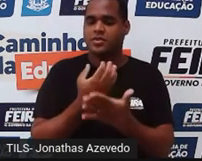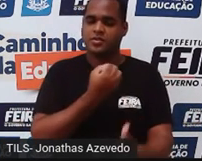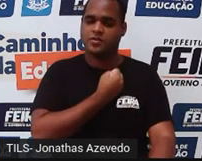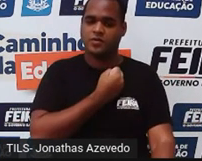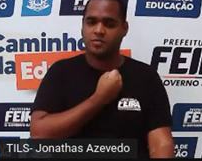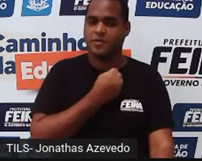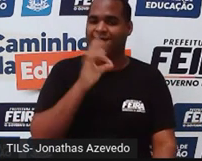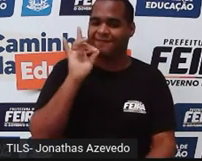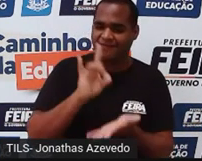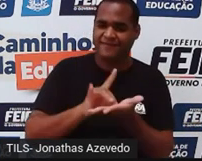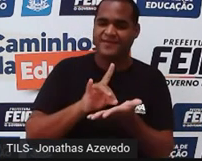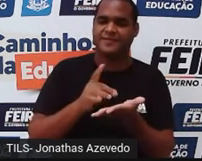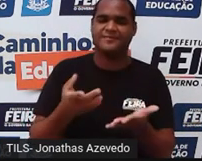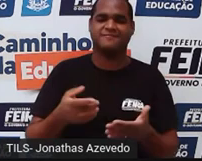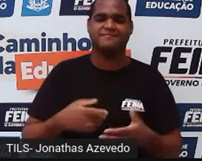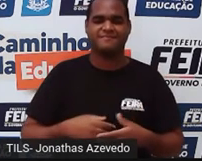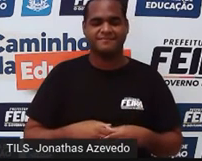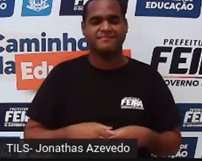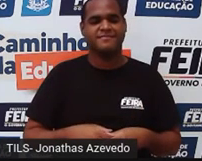números reais.